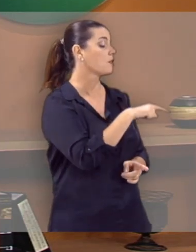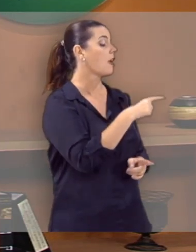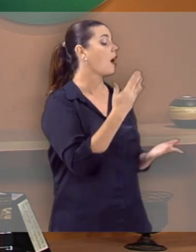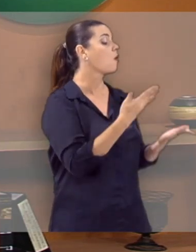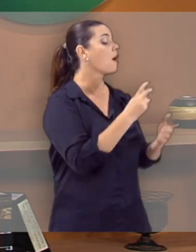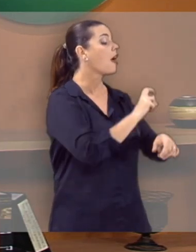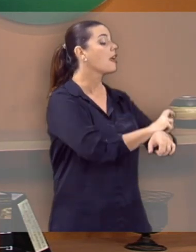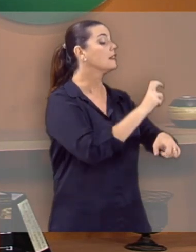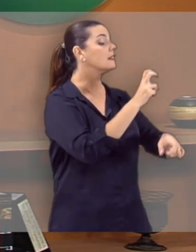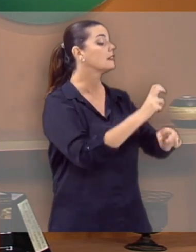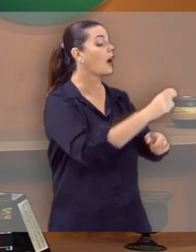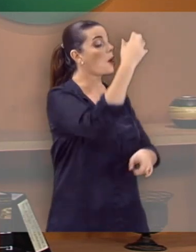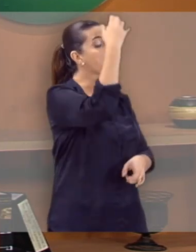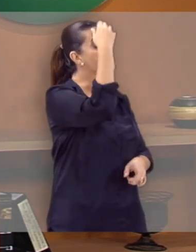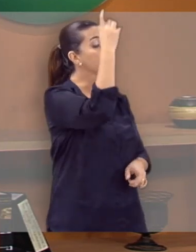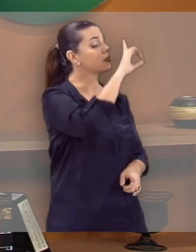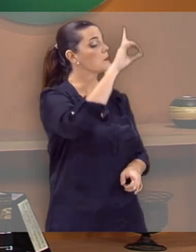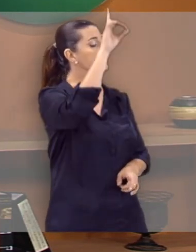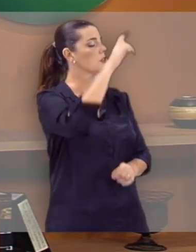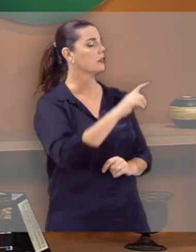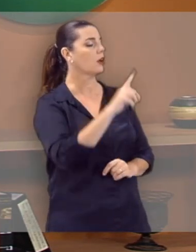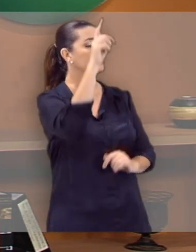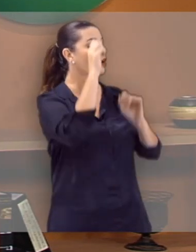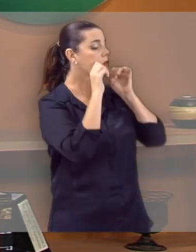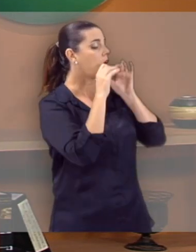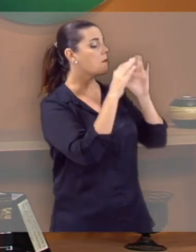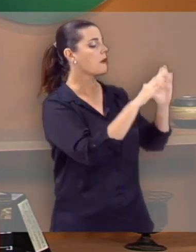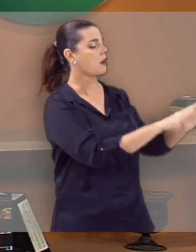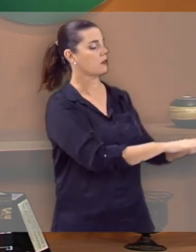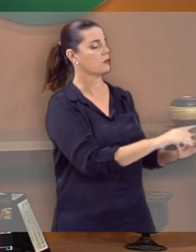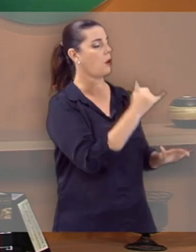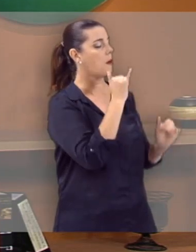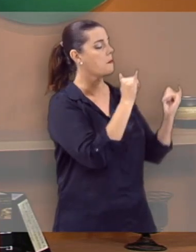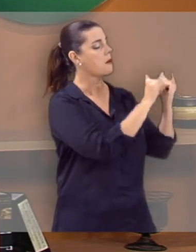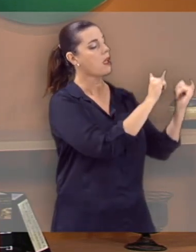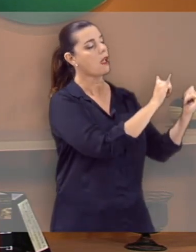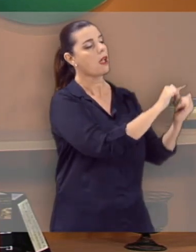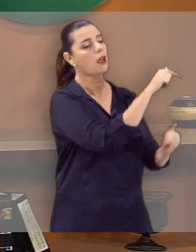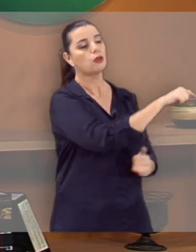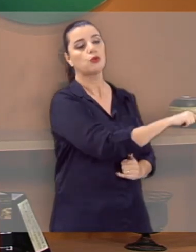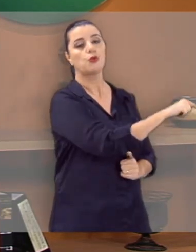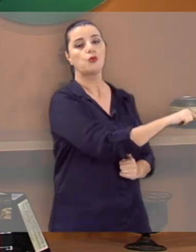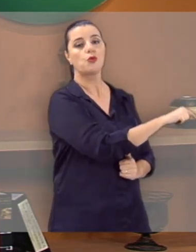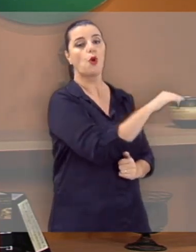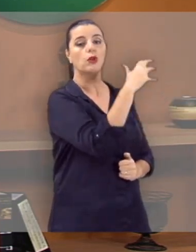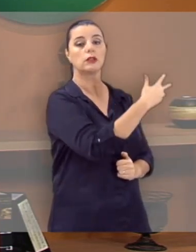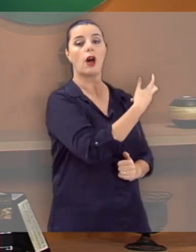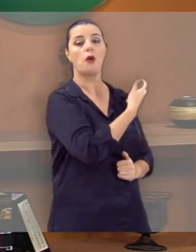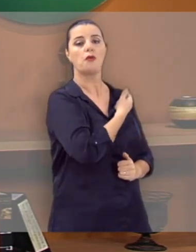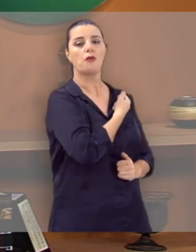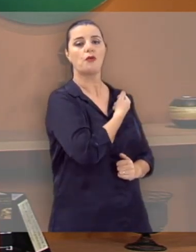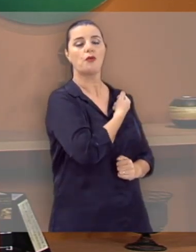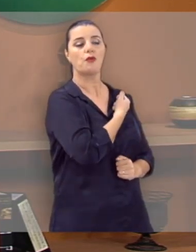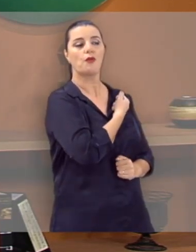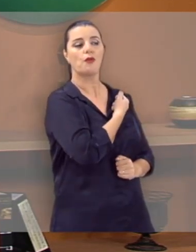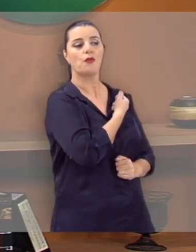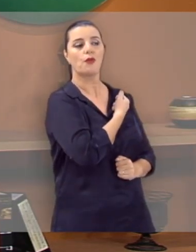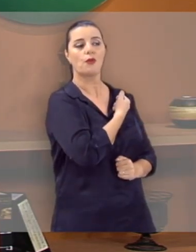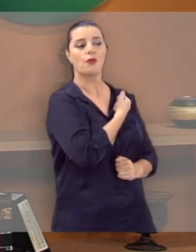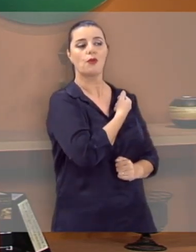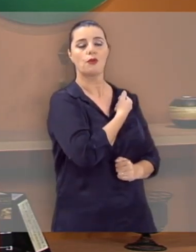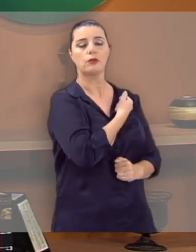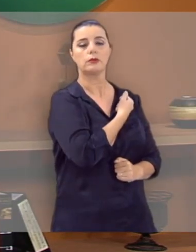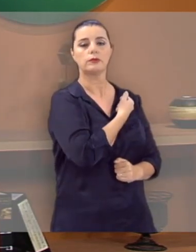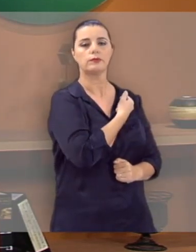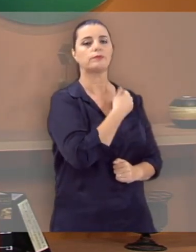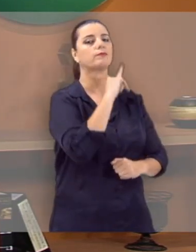de Deus. E ali Deus o abençoou. E ali Deus o perdoou. E ali Deus o salvou. E